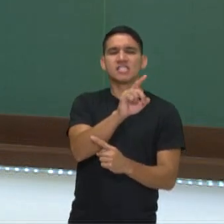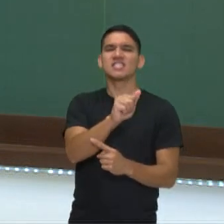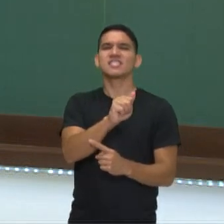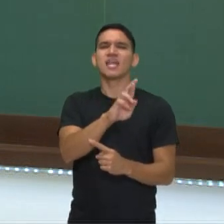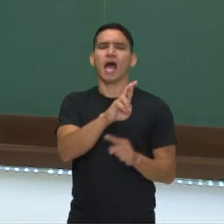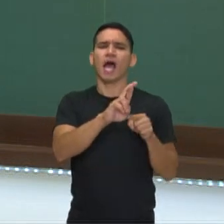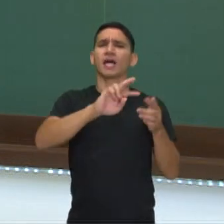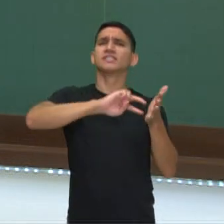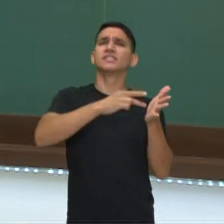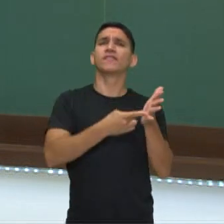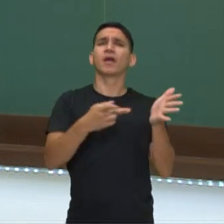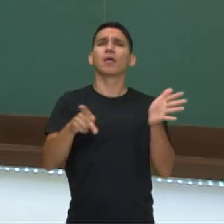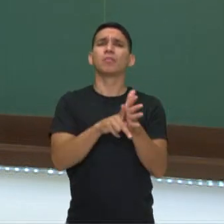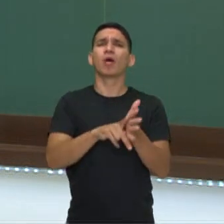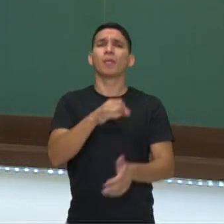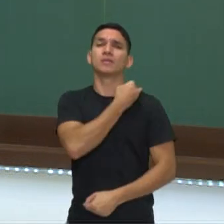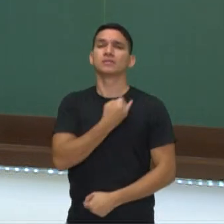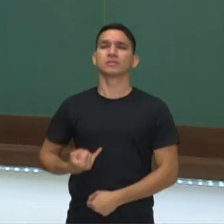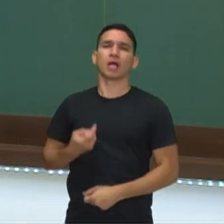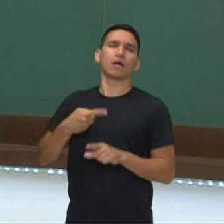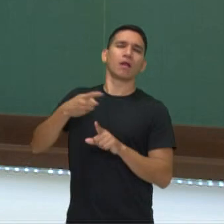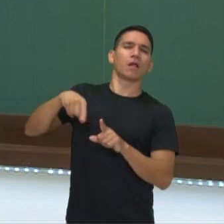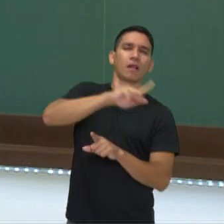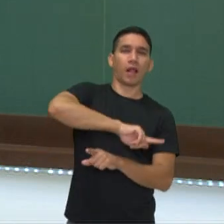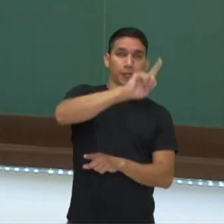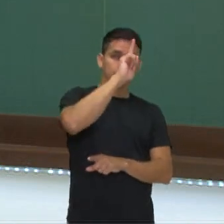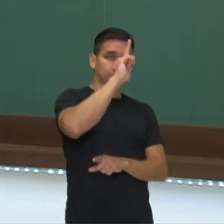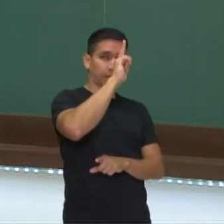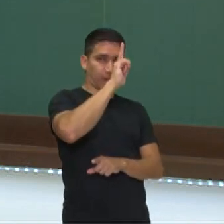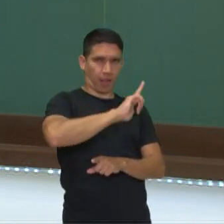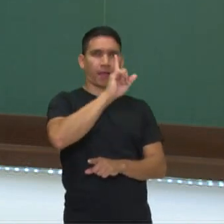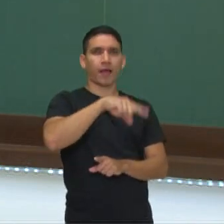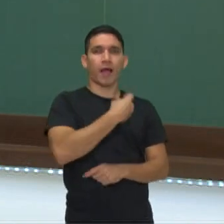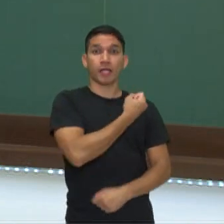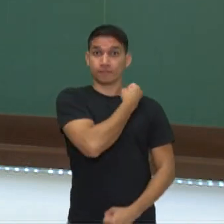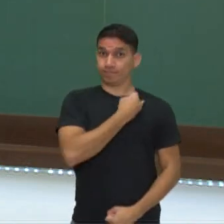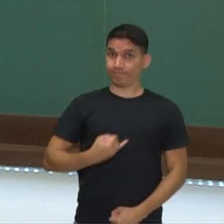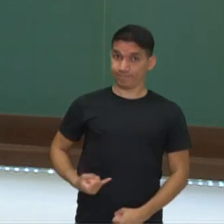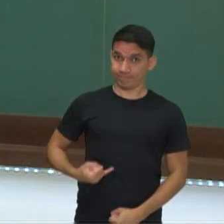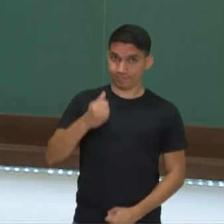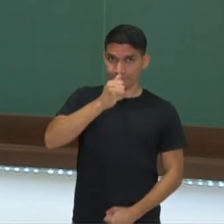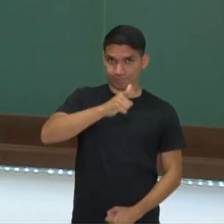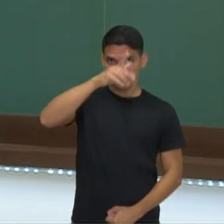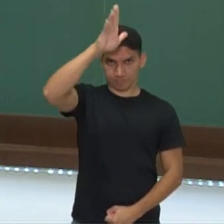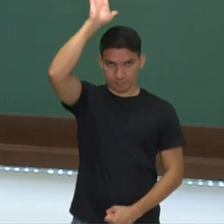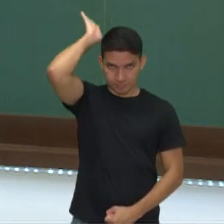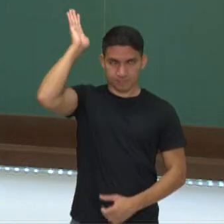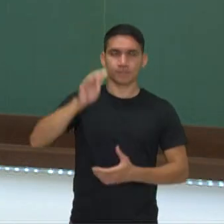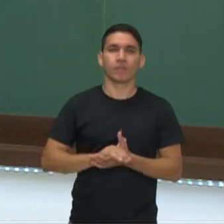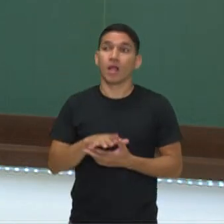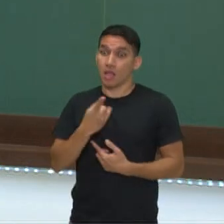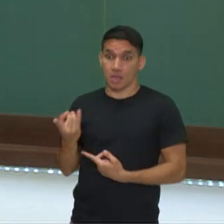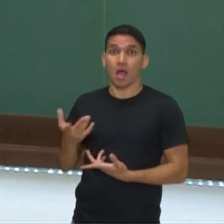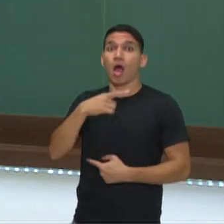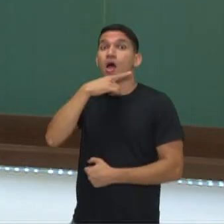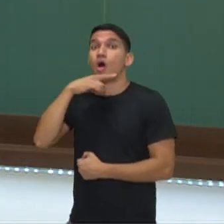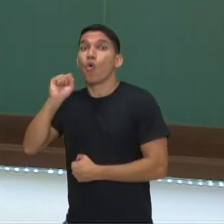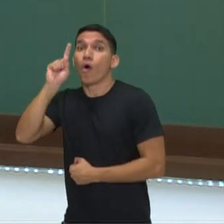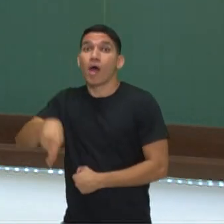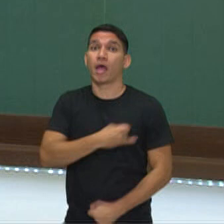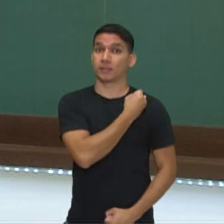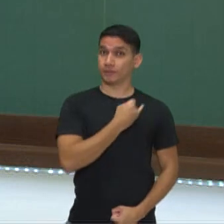faz referência aos imperadores romanos, essa tradição. Então, a Rússia era um império e era um governo